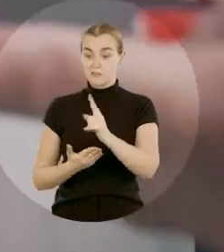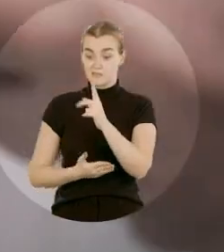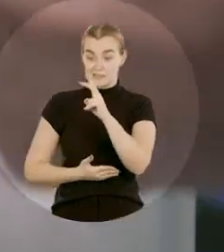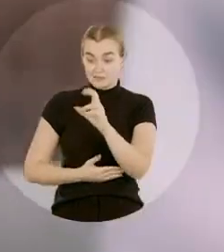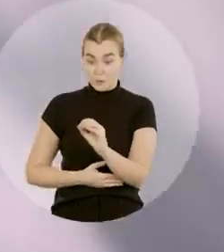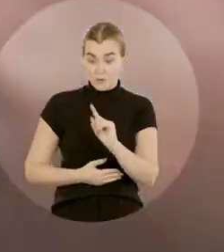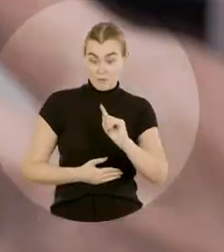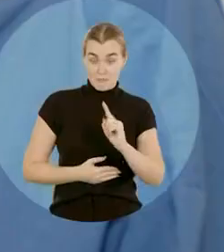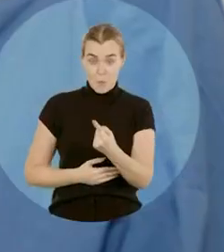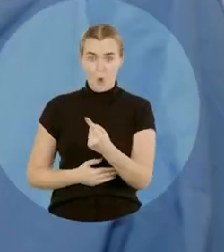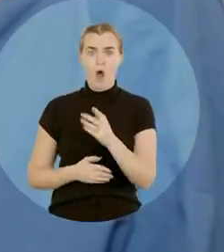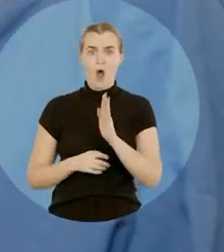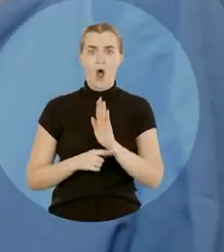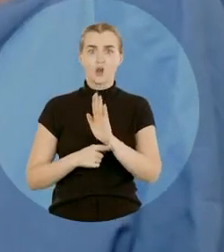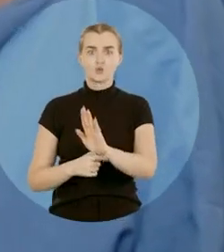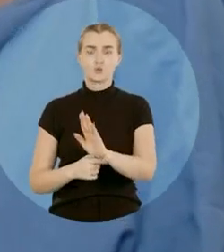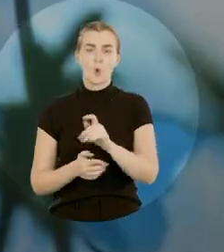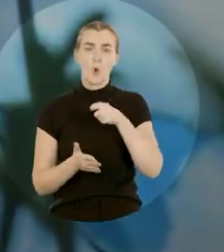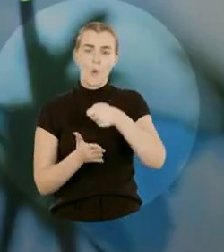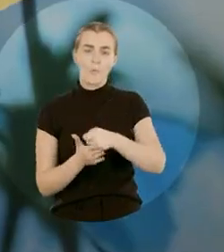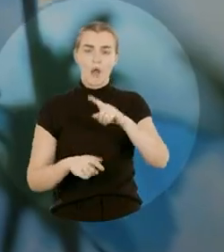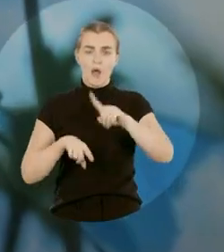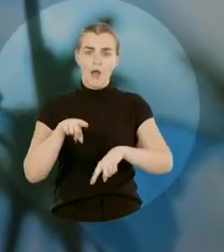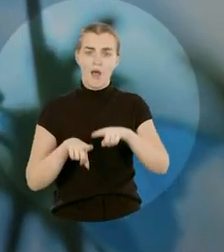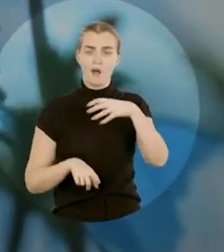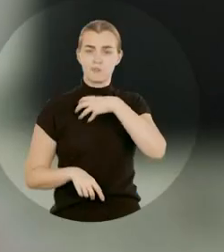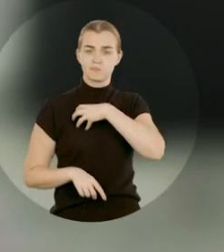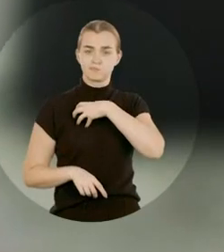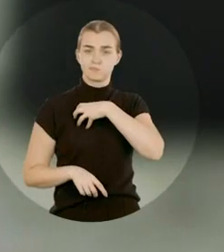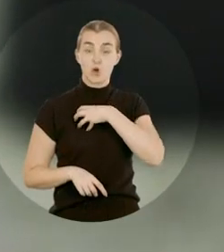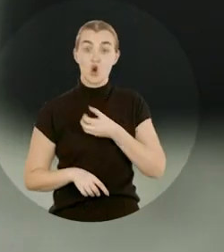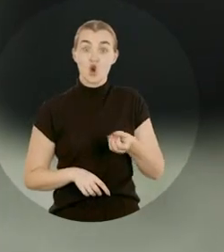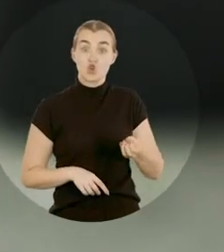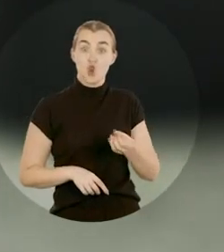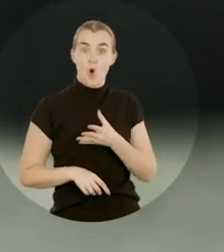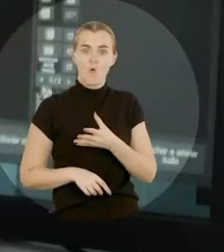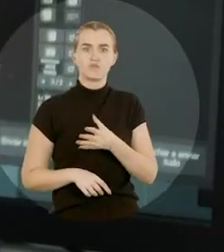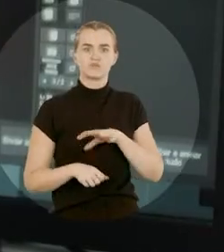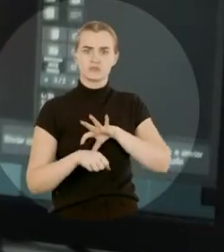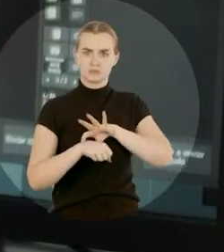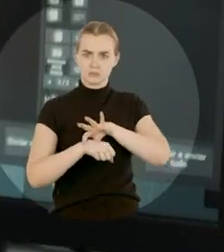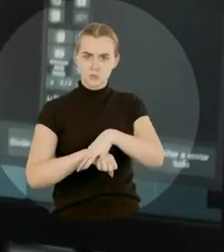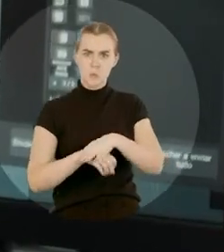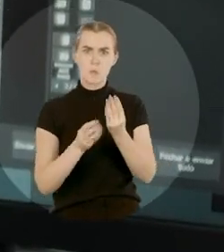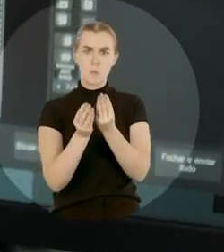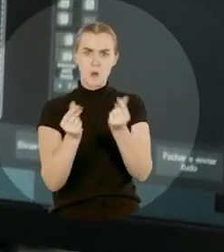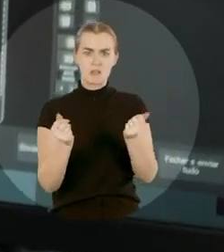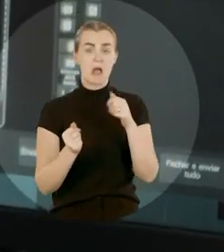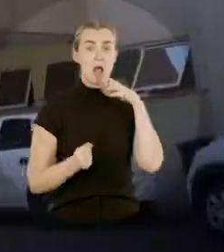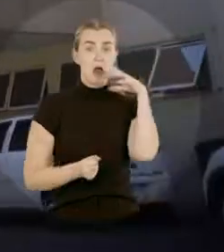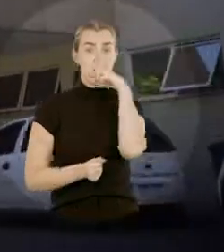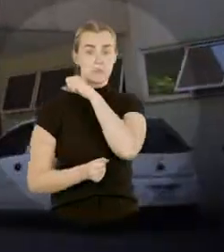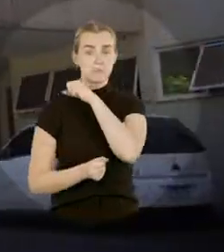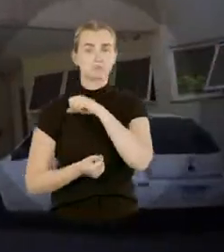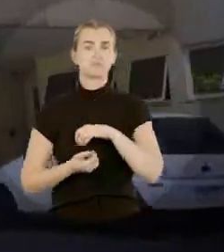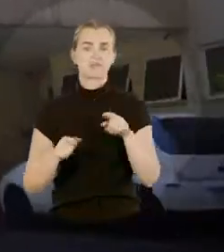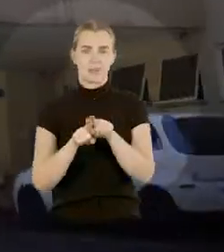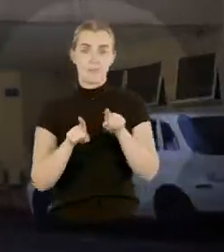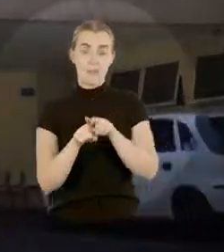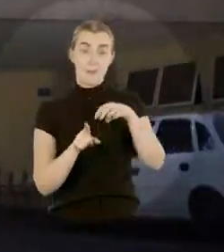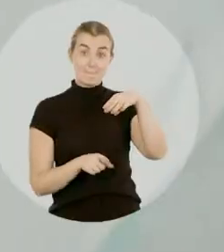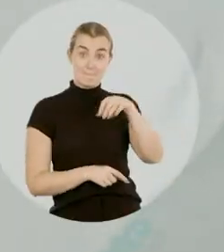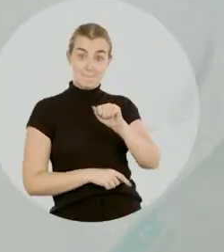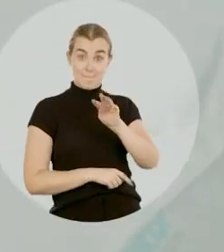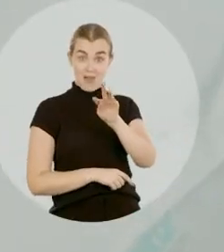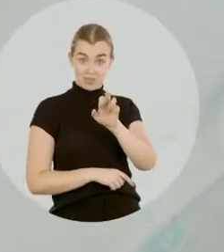compra de um mamógrafo novinho, que permite exames mais seguros, mais precisos e mais rápidos. Para a Mater, Centro de